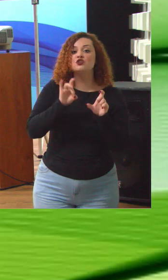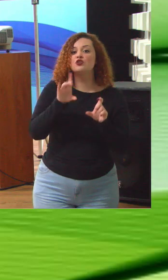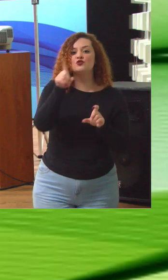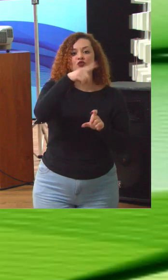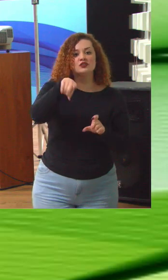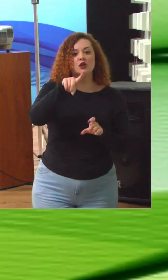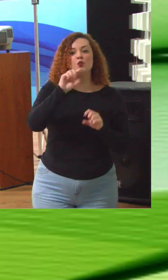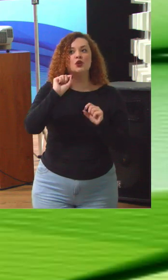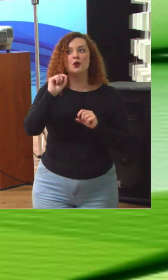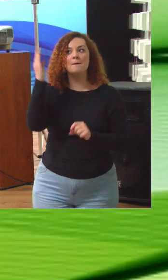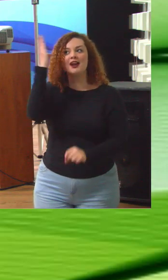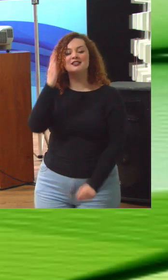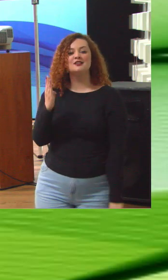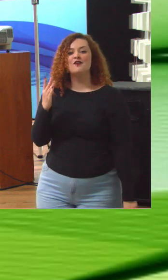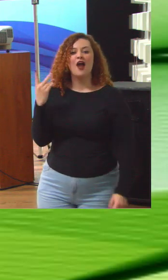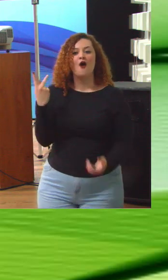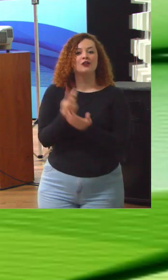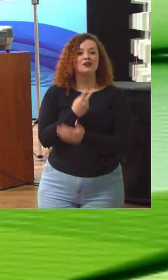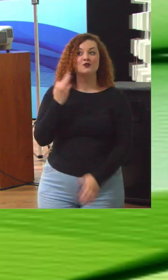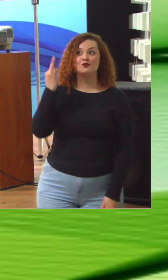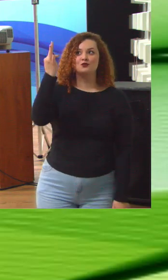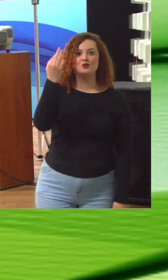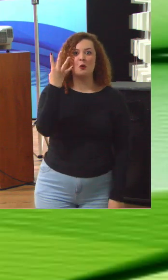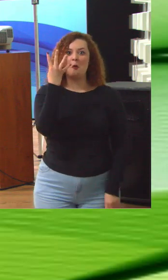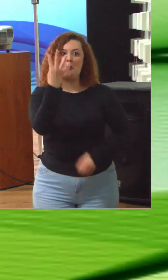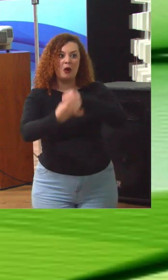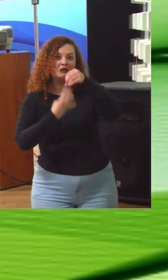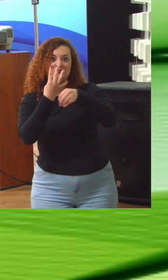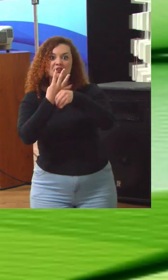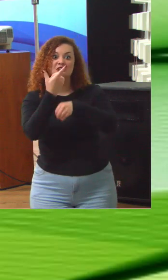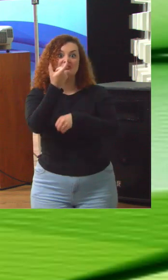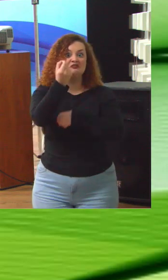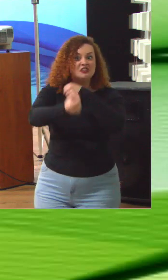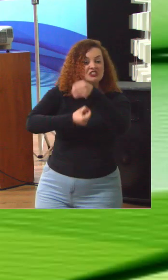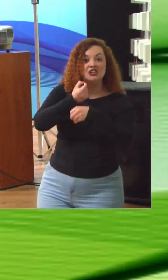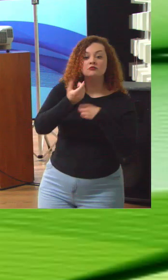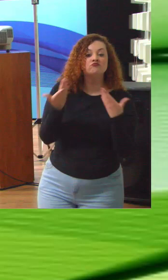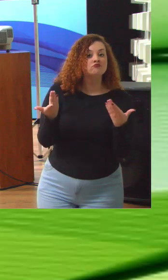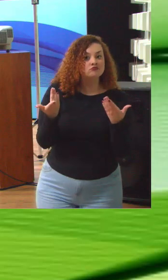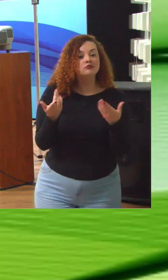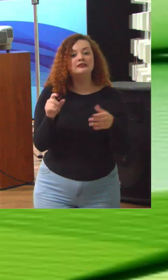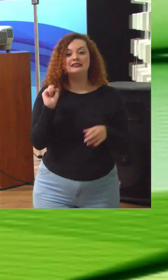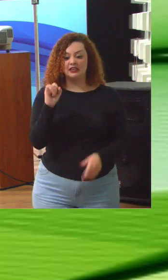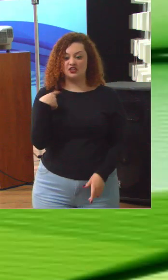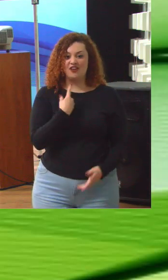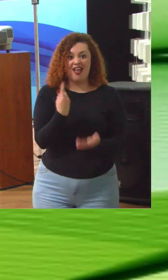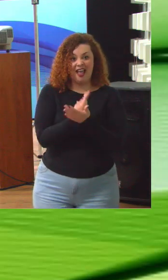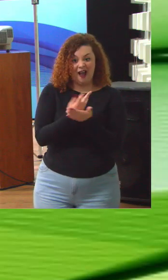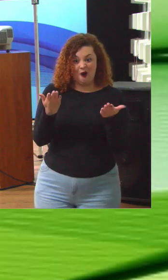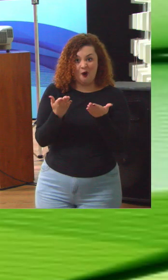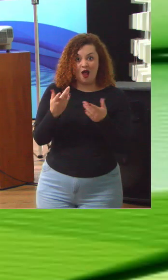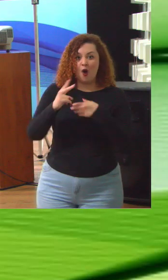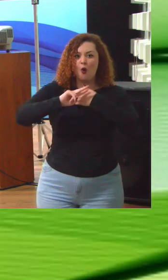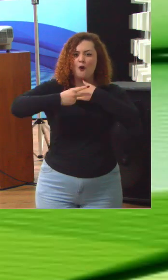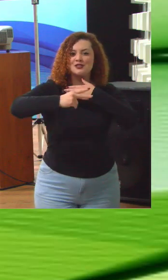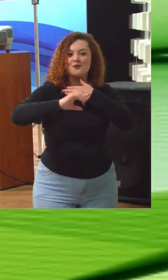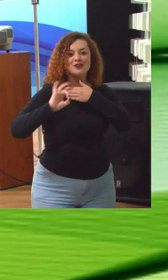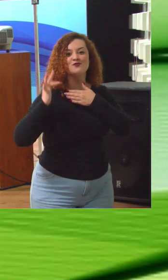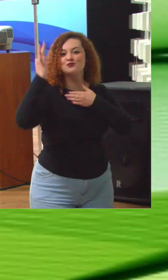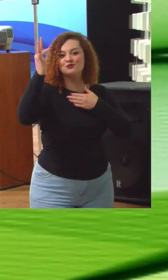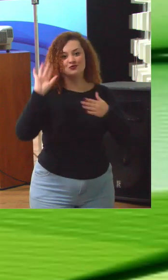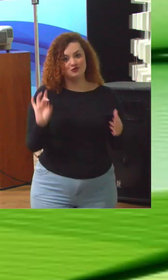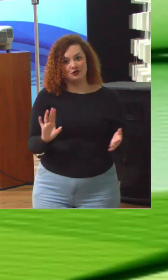o que o Brasil vai ser daqui a 4 anos, daqui a 8 anos, daqui a 20 anos. Se nós errarmos agora, nós vamos ter consequências lá na frente.